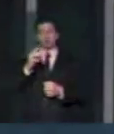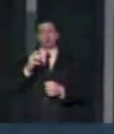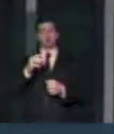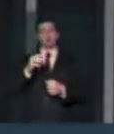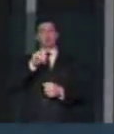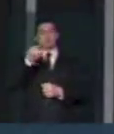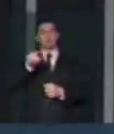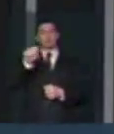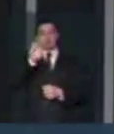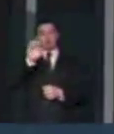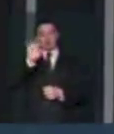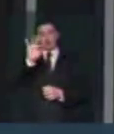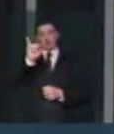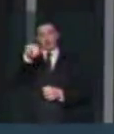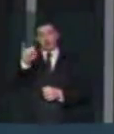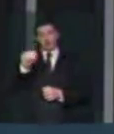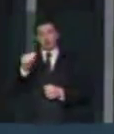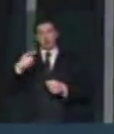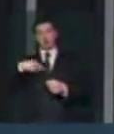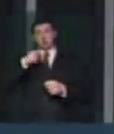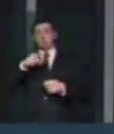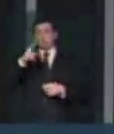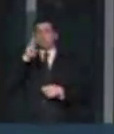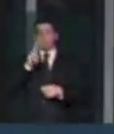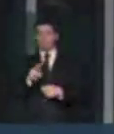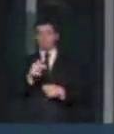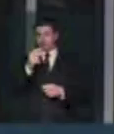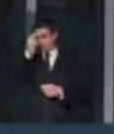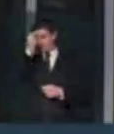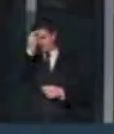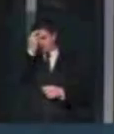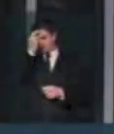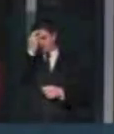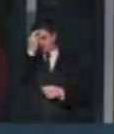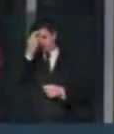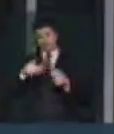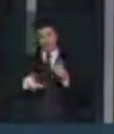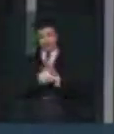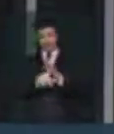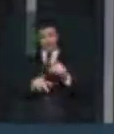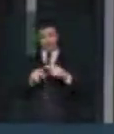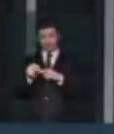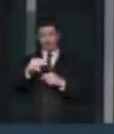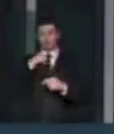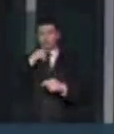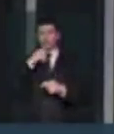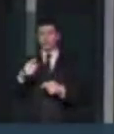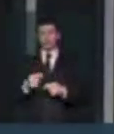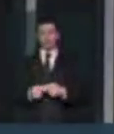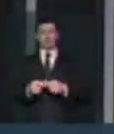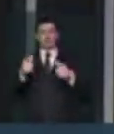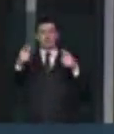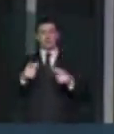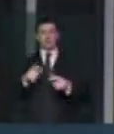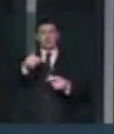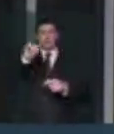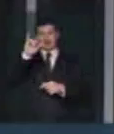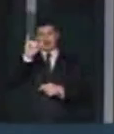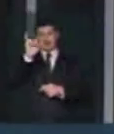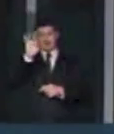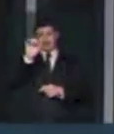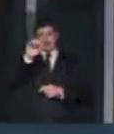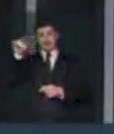Zaratini, é necessário ver que a linha de corte não atende, que os campos alicitados são absolutamente